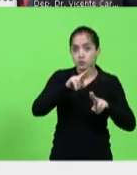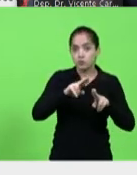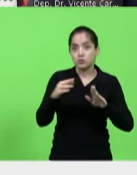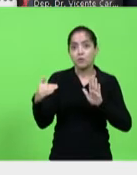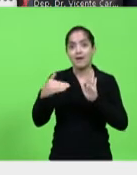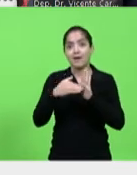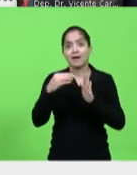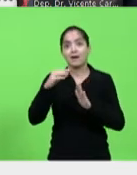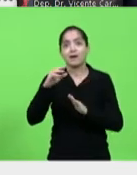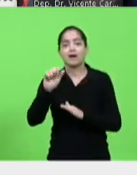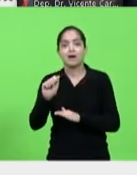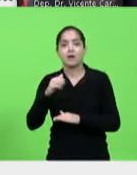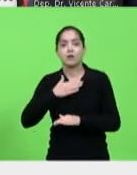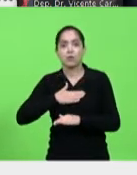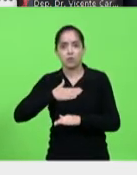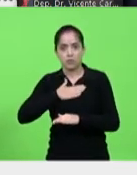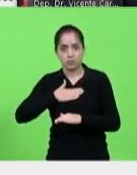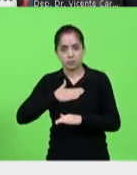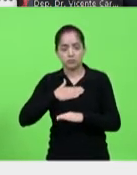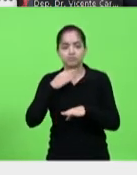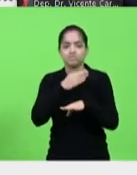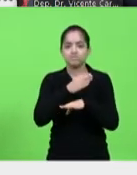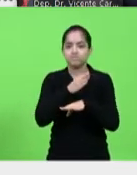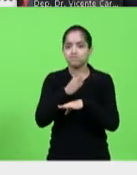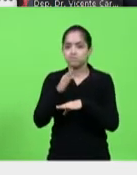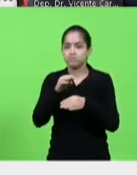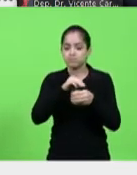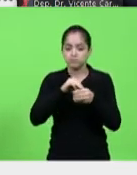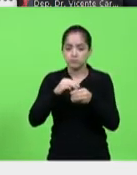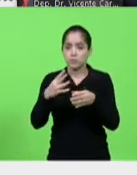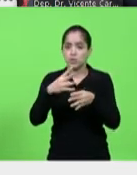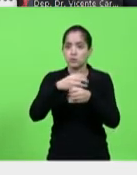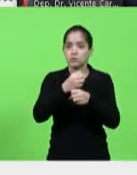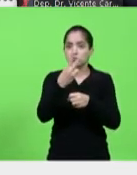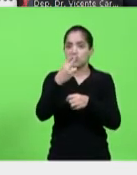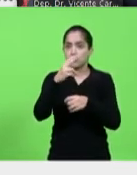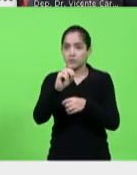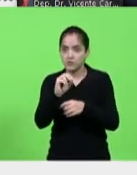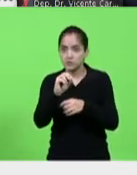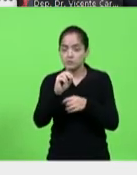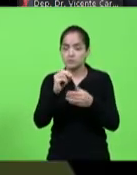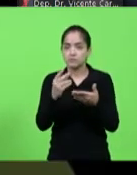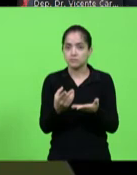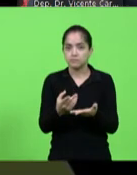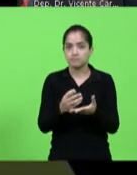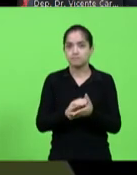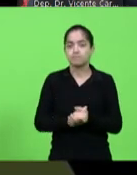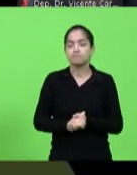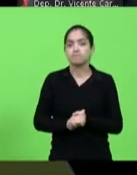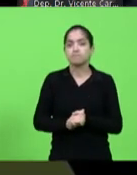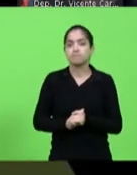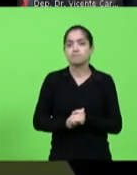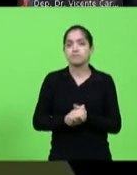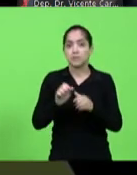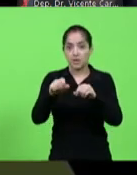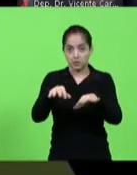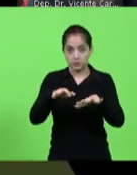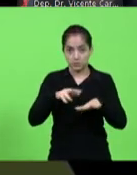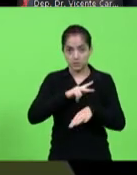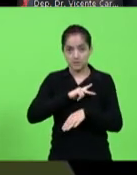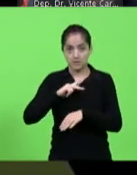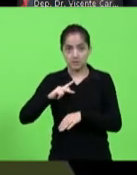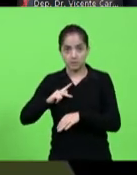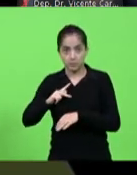jornada em 20 municípios, construindo as conferências da assistência social. Audiência pública